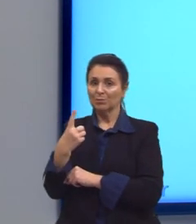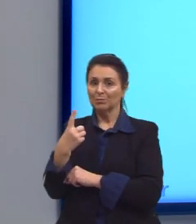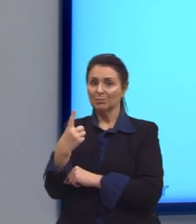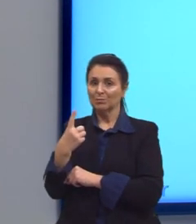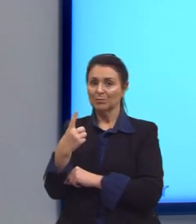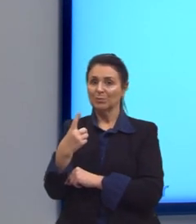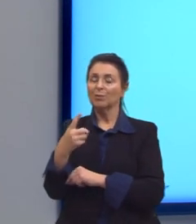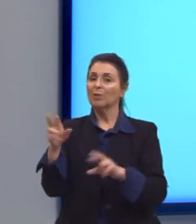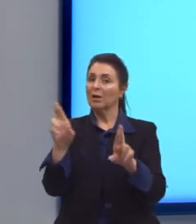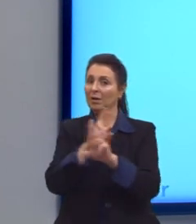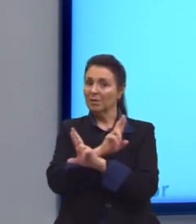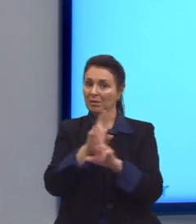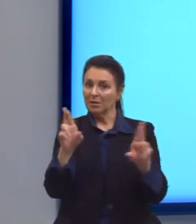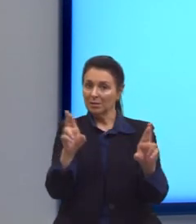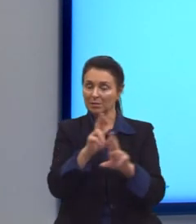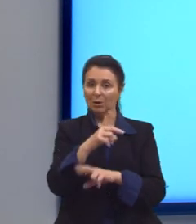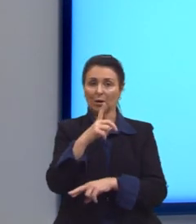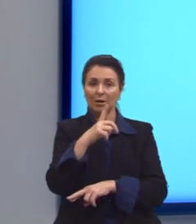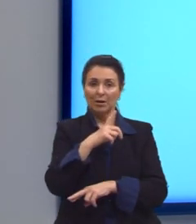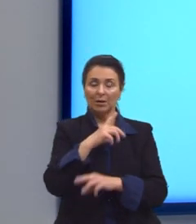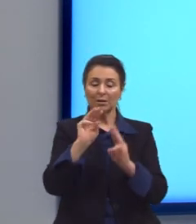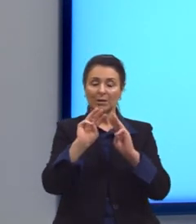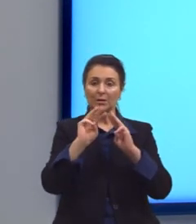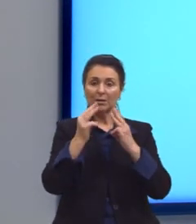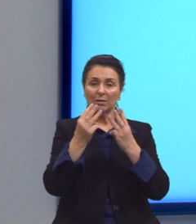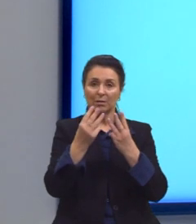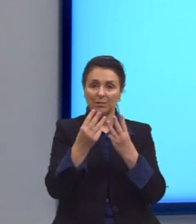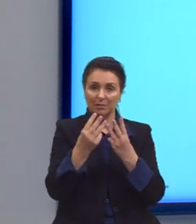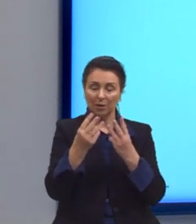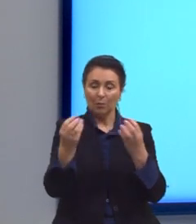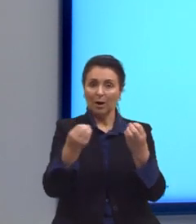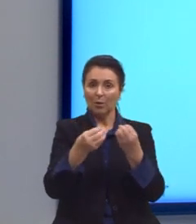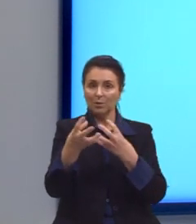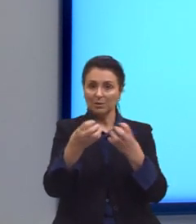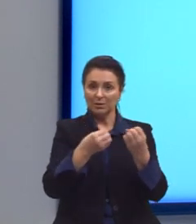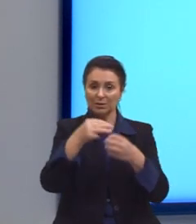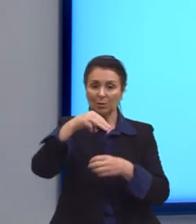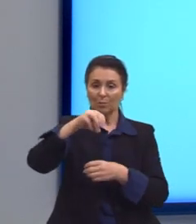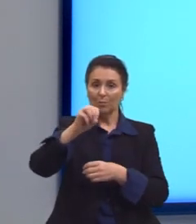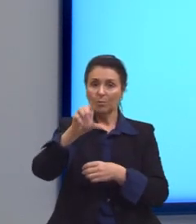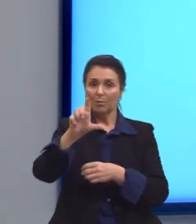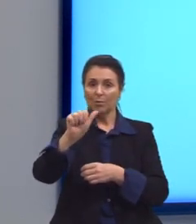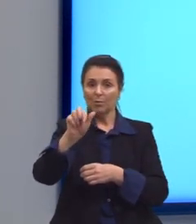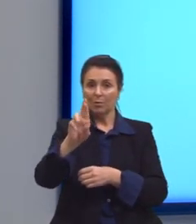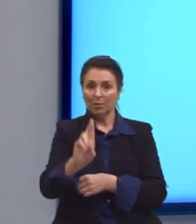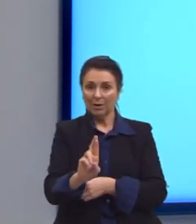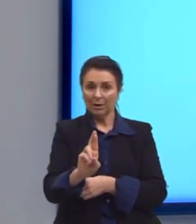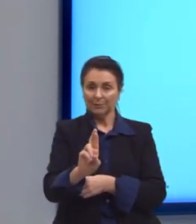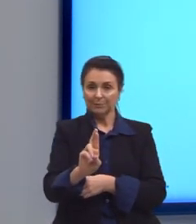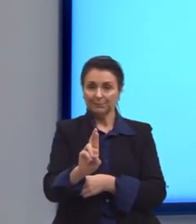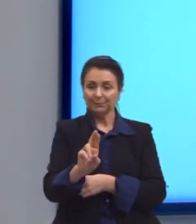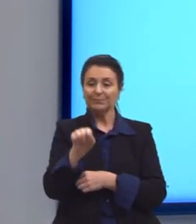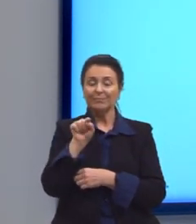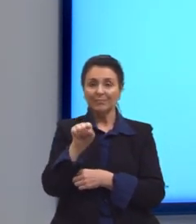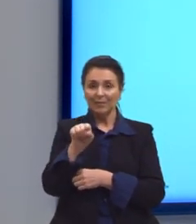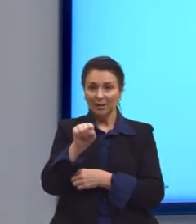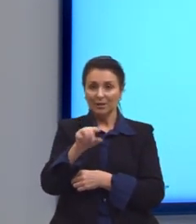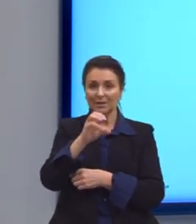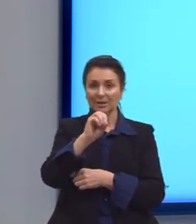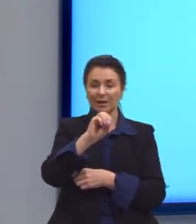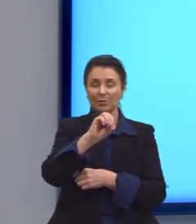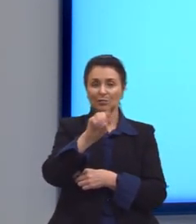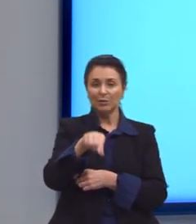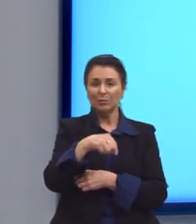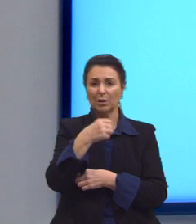relacionar. Então, eu tenho a massa, a concentração molar, essa concentração molar 0,1